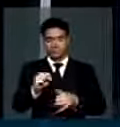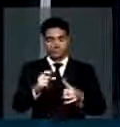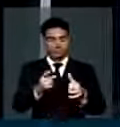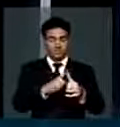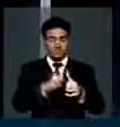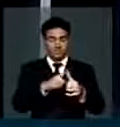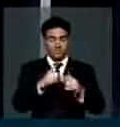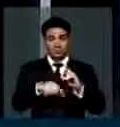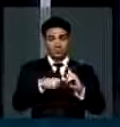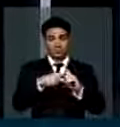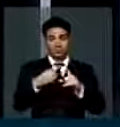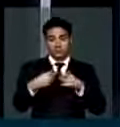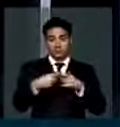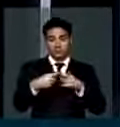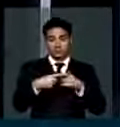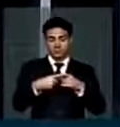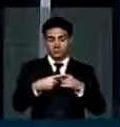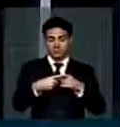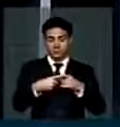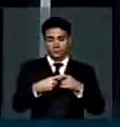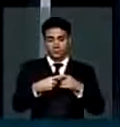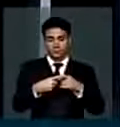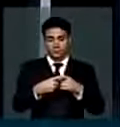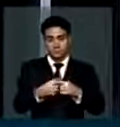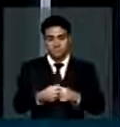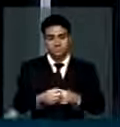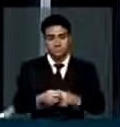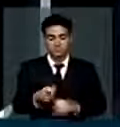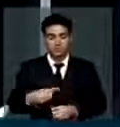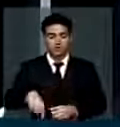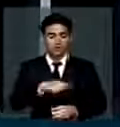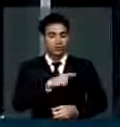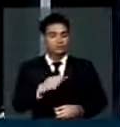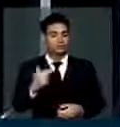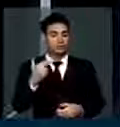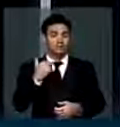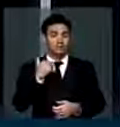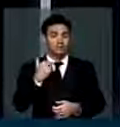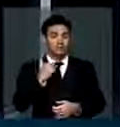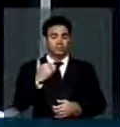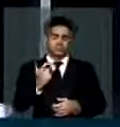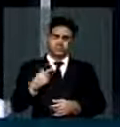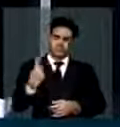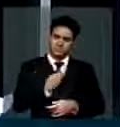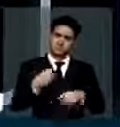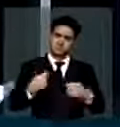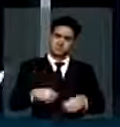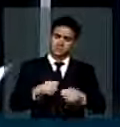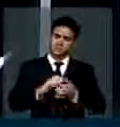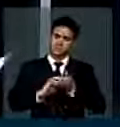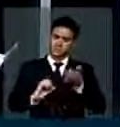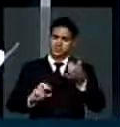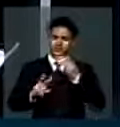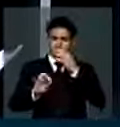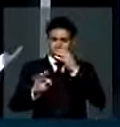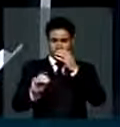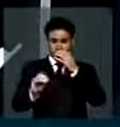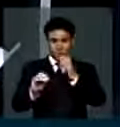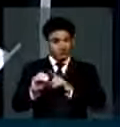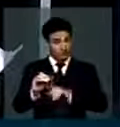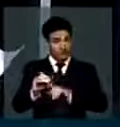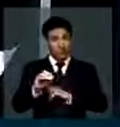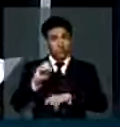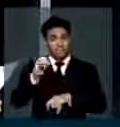ao mais médico. E eu entendo que nós não podemos, e temos que derrubar o veto, porque